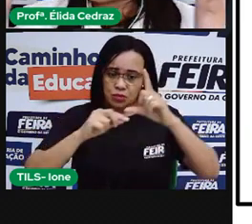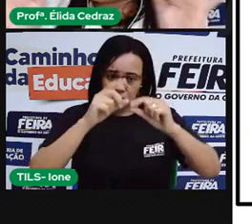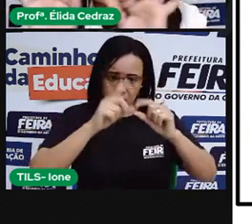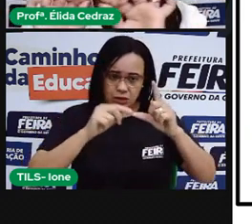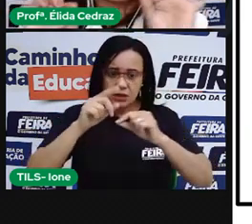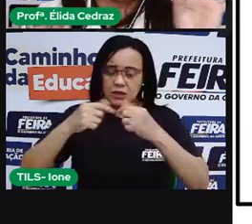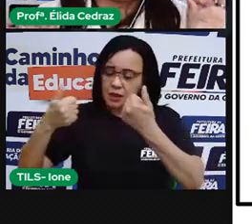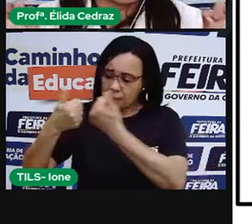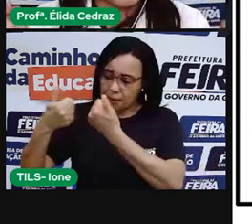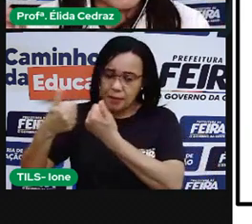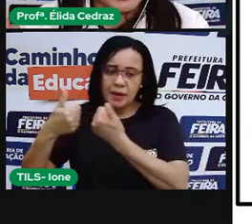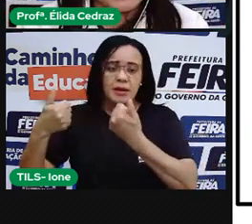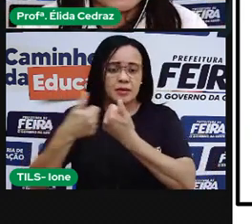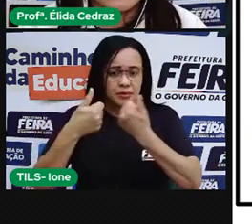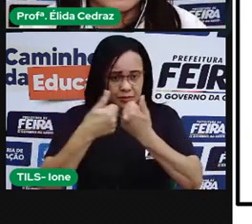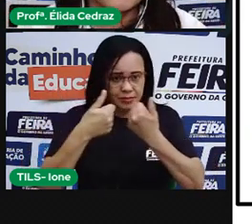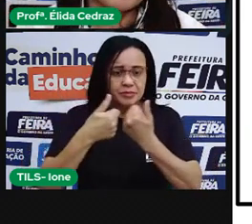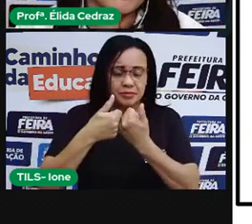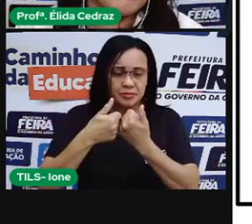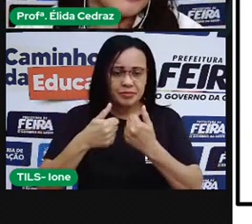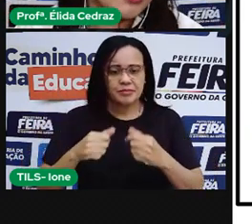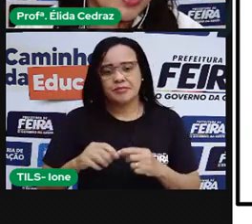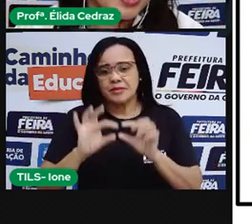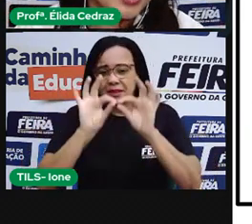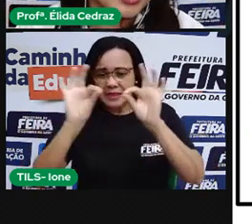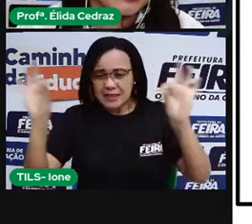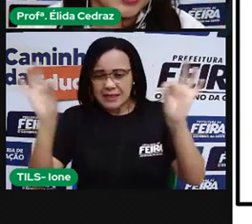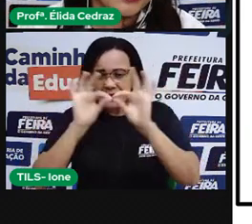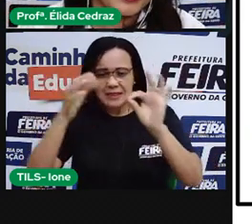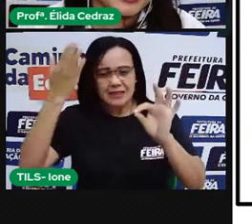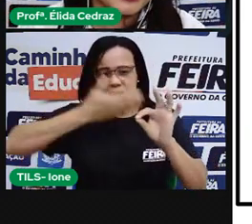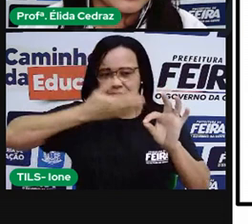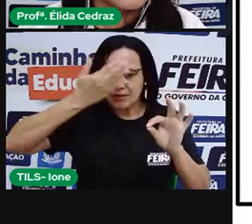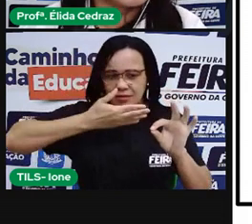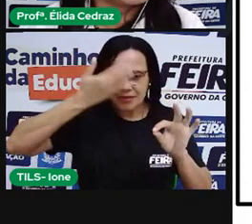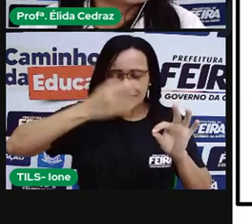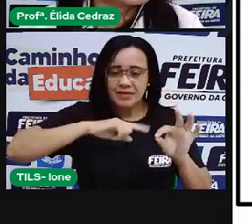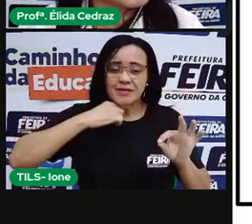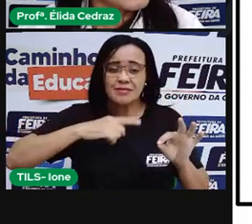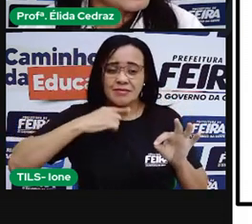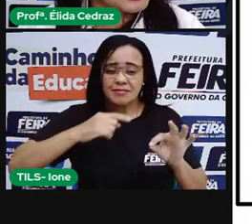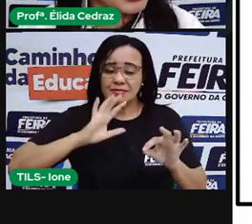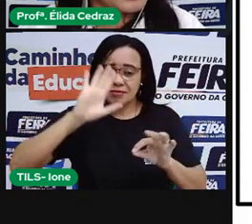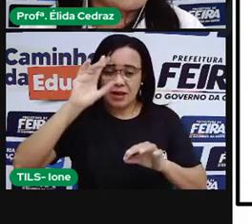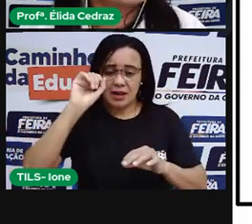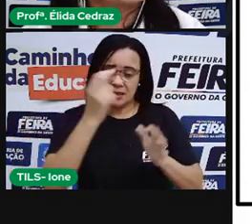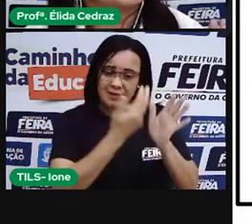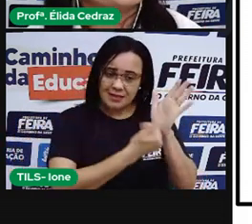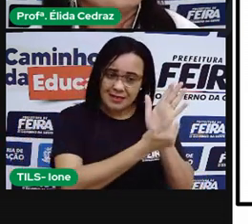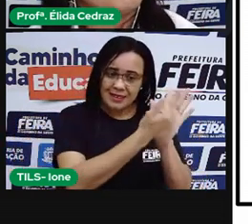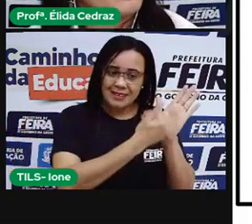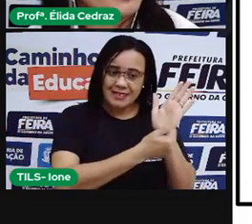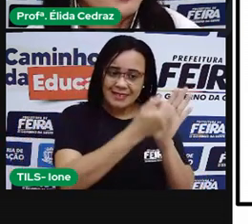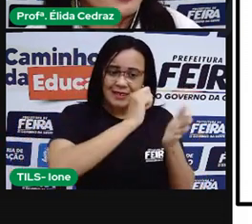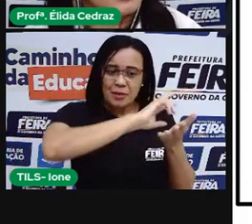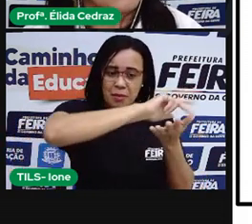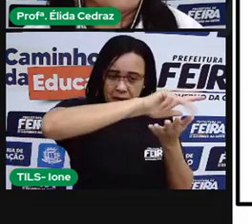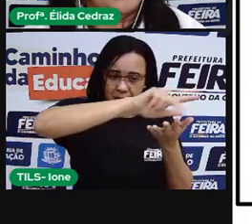que, ligadas por linhas imaginárias, formam diferentes figuras e se distinguem, se